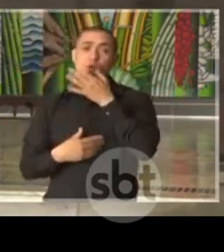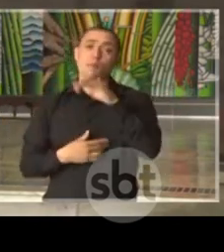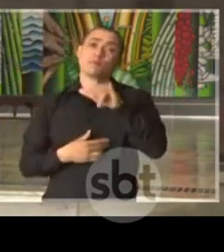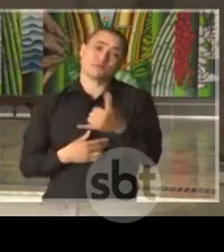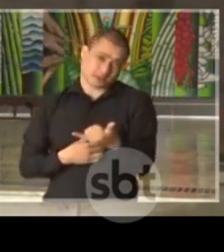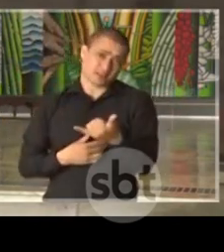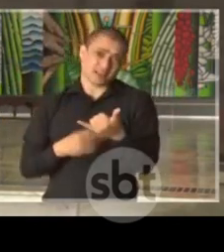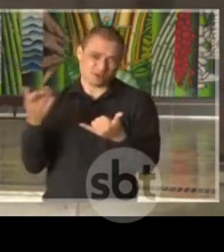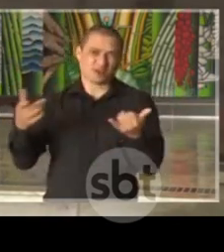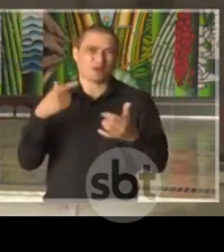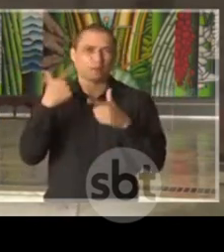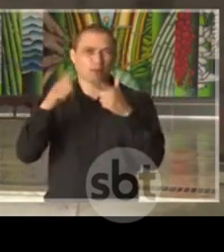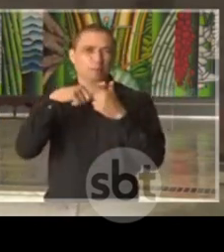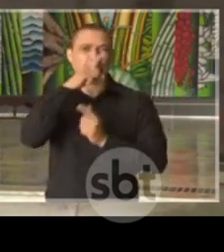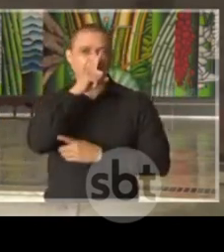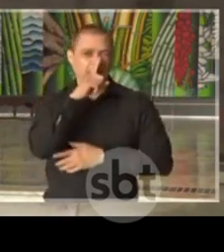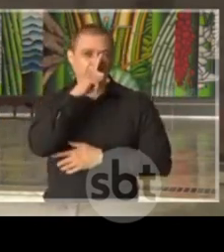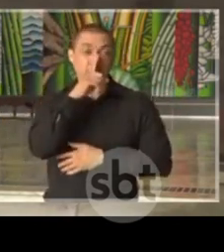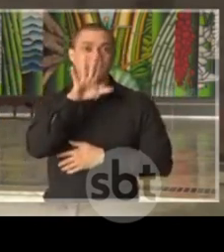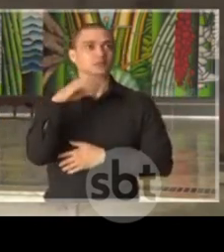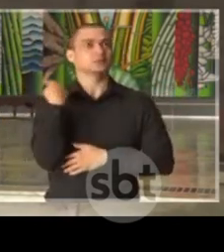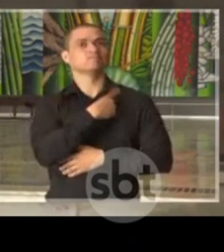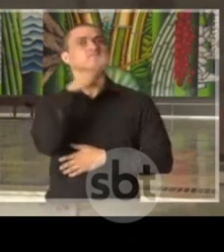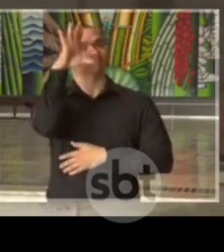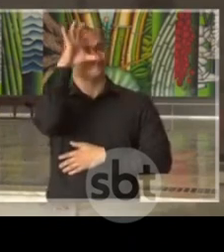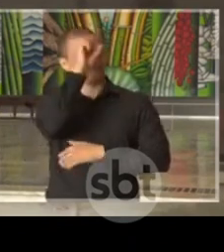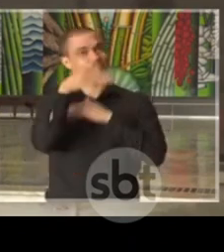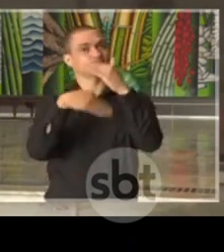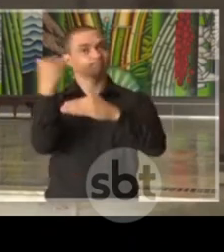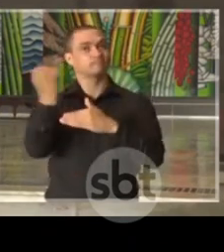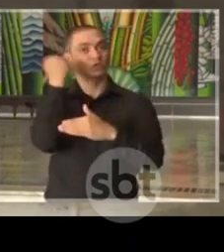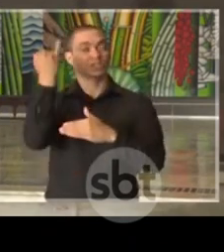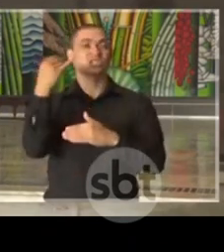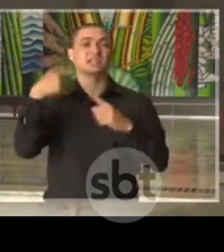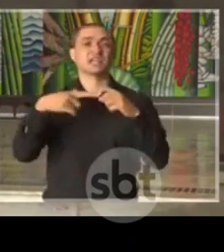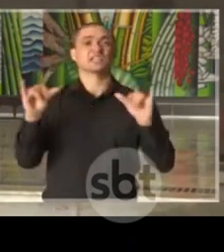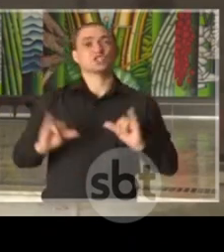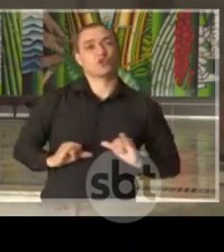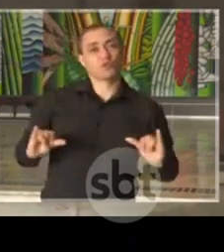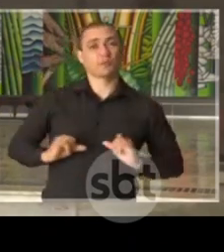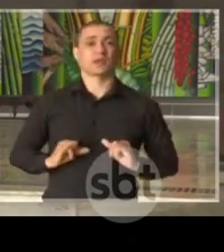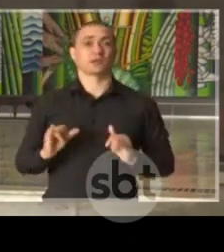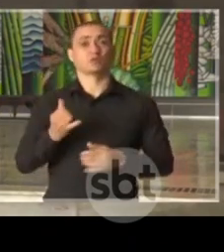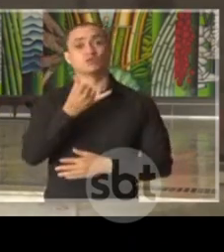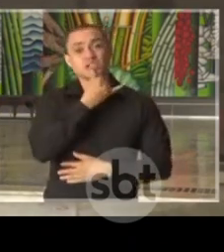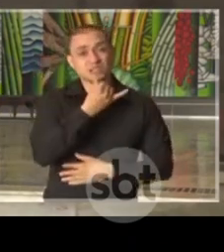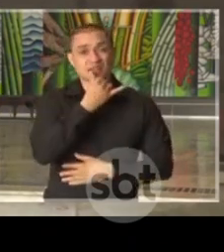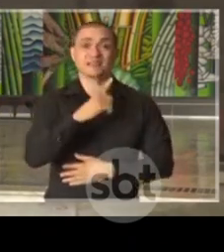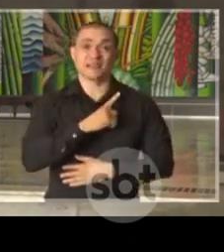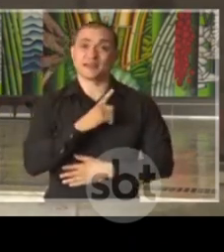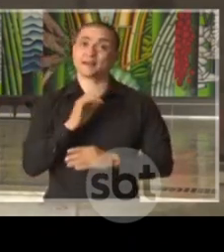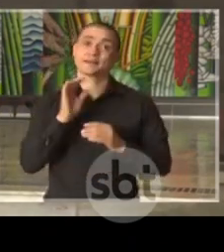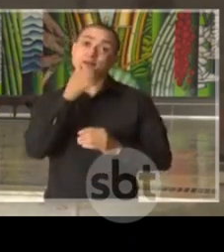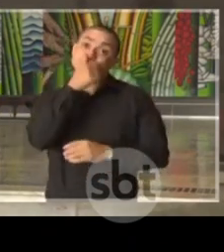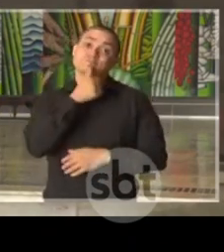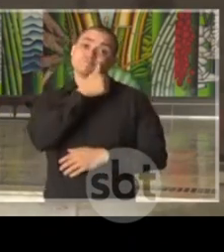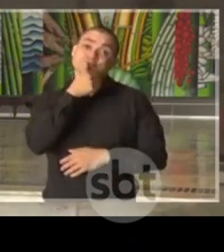vai trazer lições importantes. Dores, tristeza, mas traz também